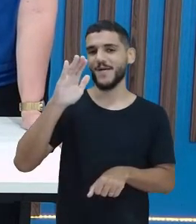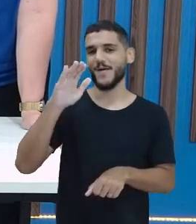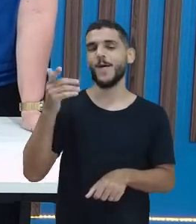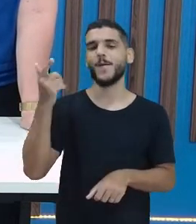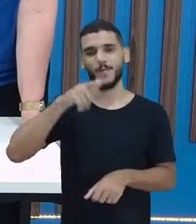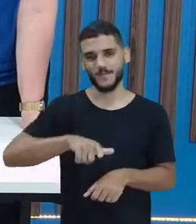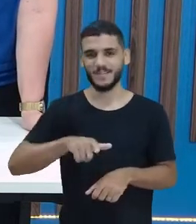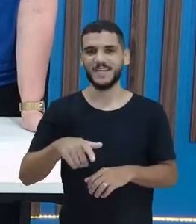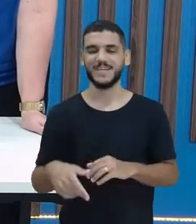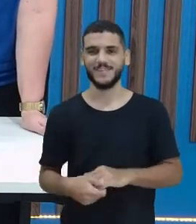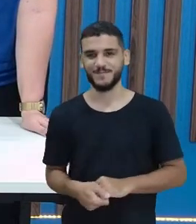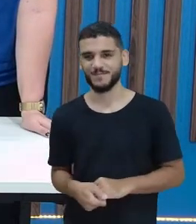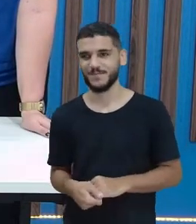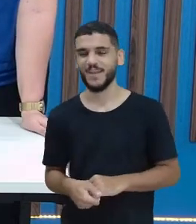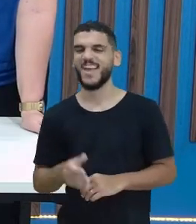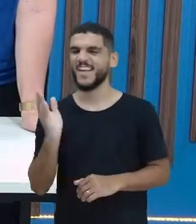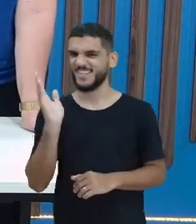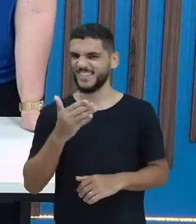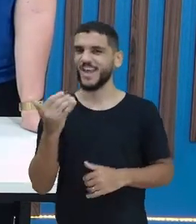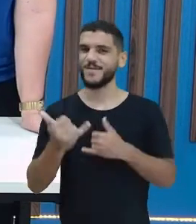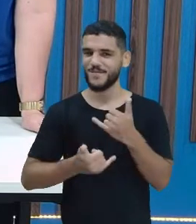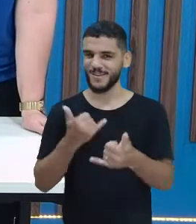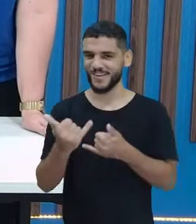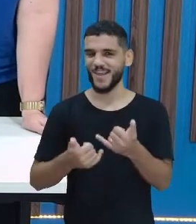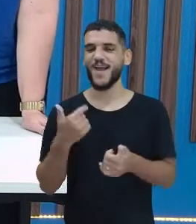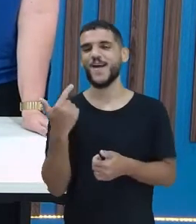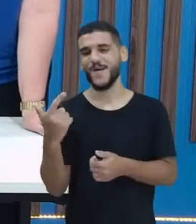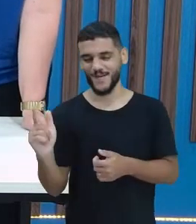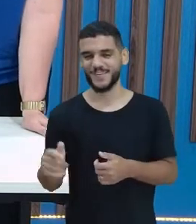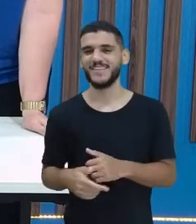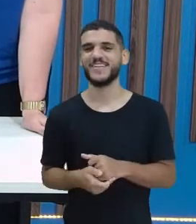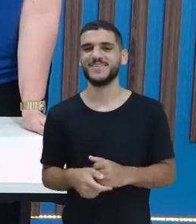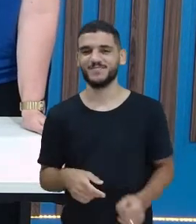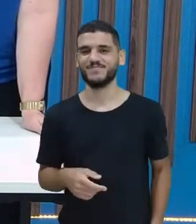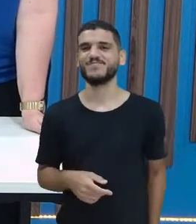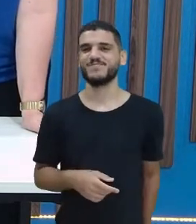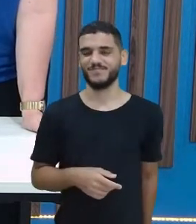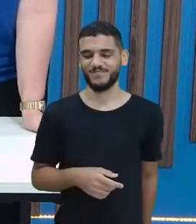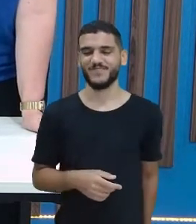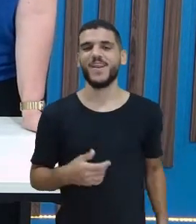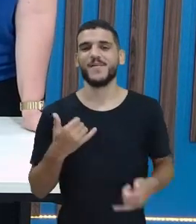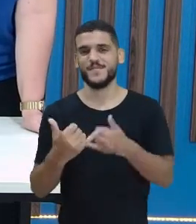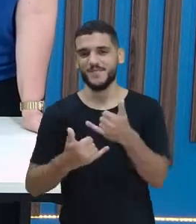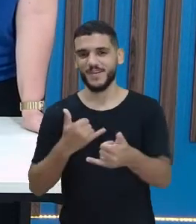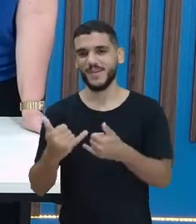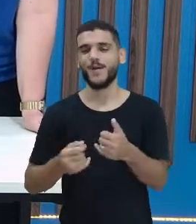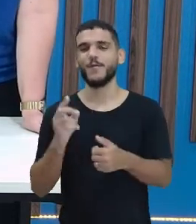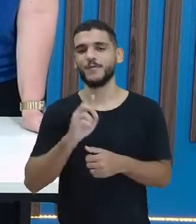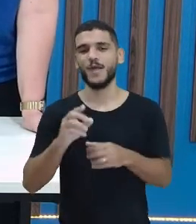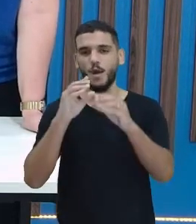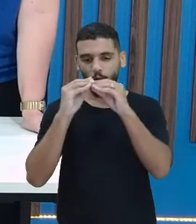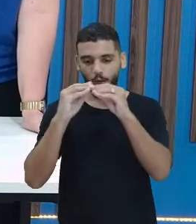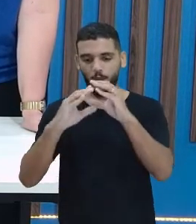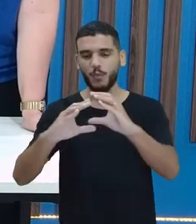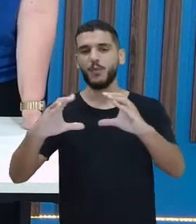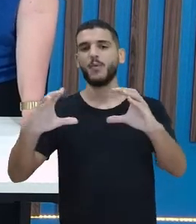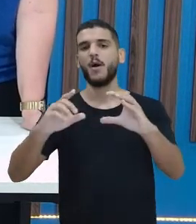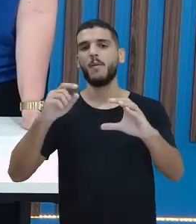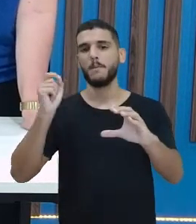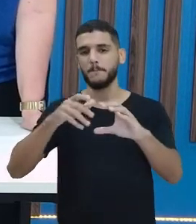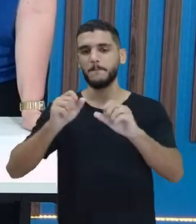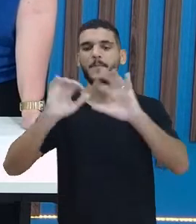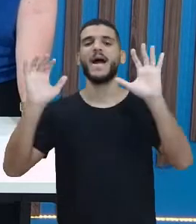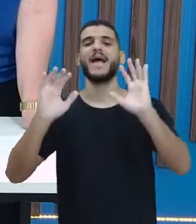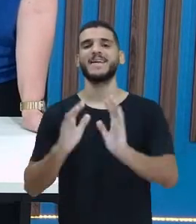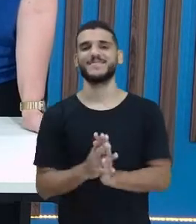aí vai ganhar. A gente já trouxe isso aqui de uma outra maneira. Eu já brinquei. Estourando bolas. Estourando bolas. E na época eu ganhei, né?